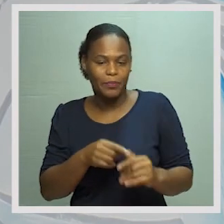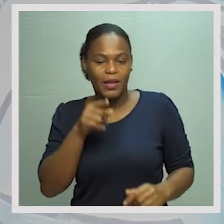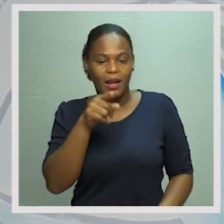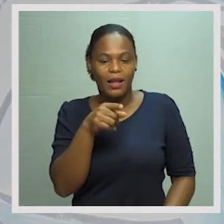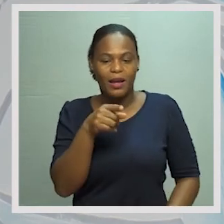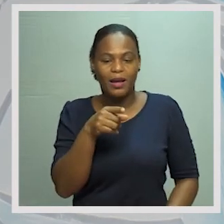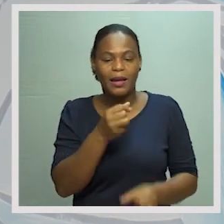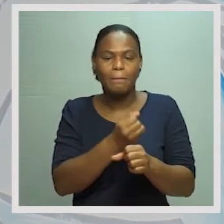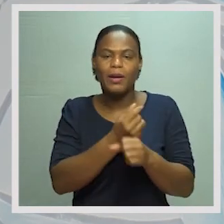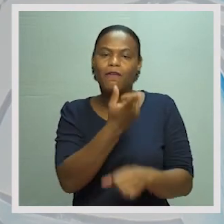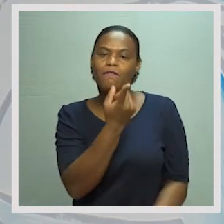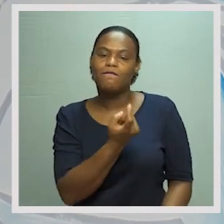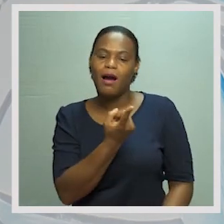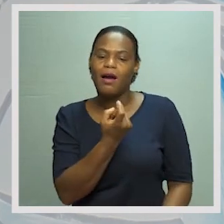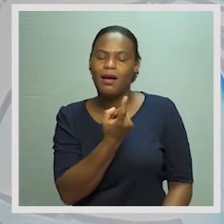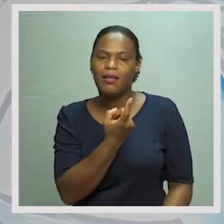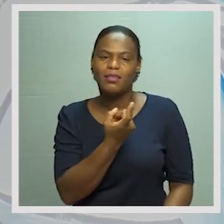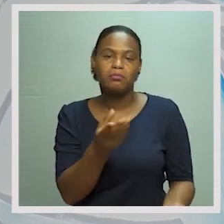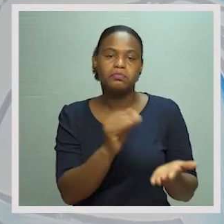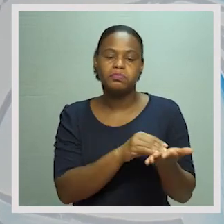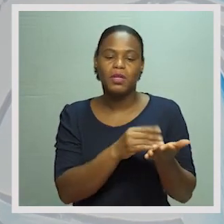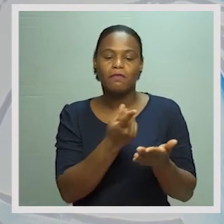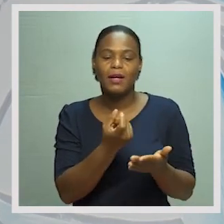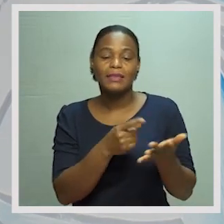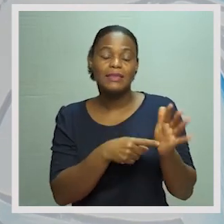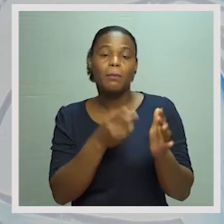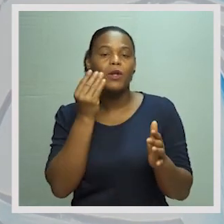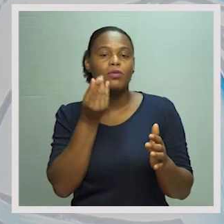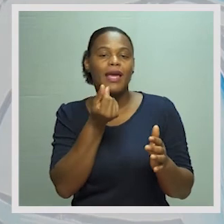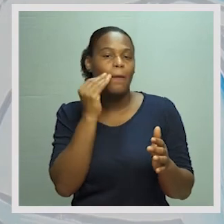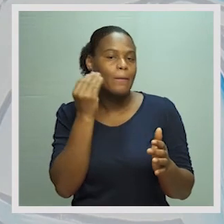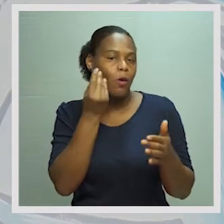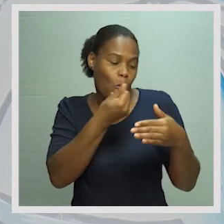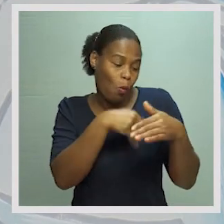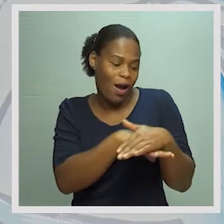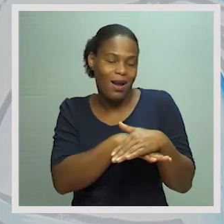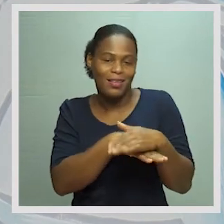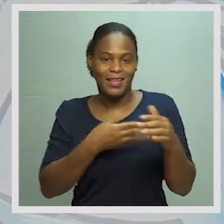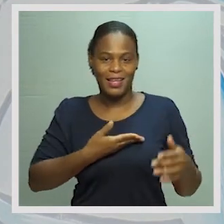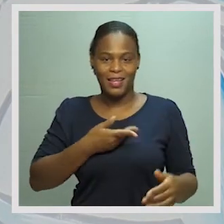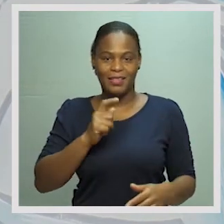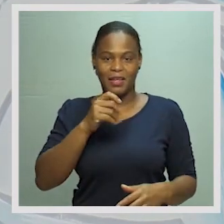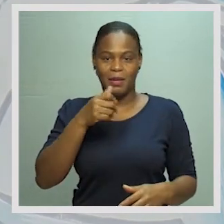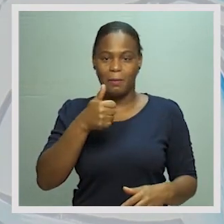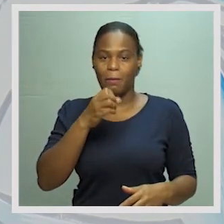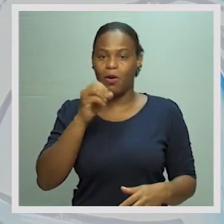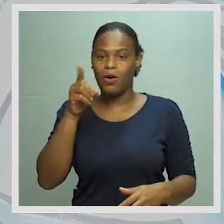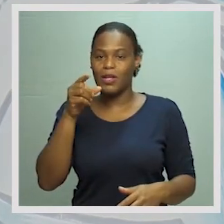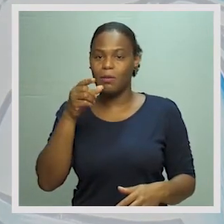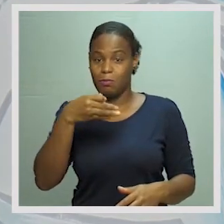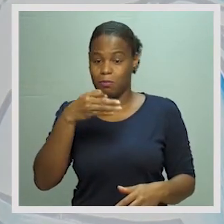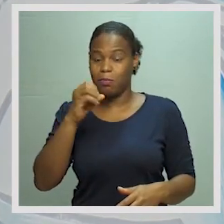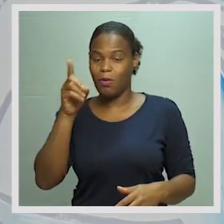falta acrescentar aqui nos empregos, vai como depósito. Aqui fica a conta com